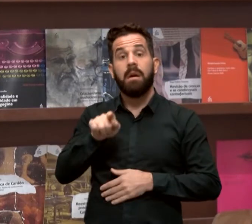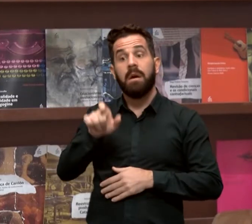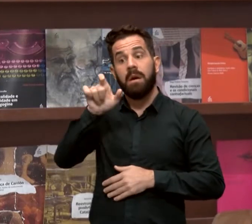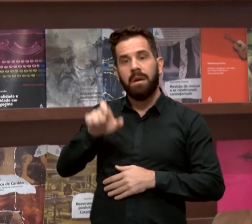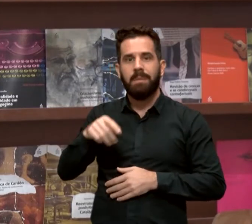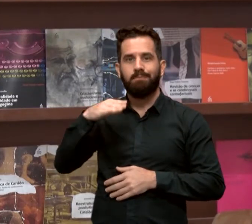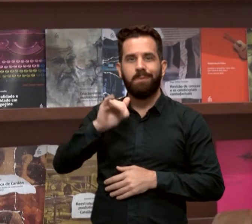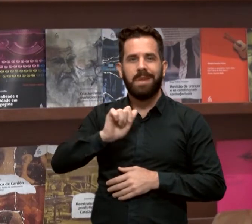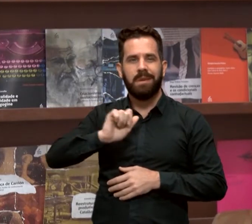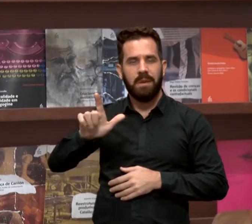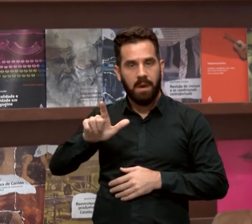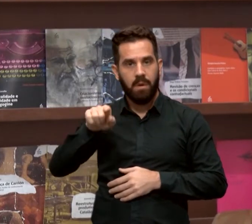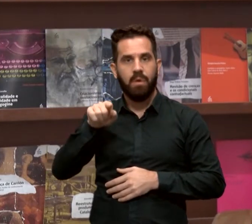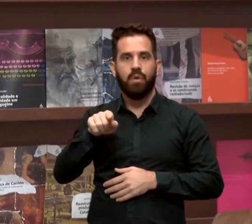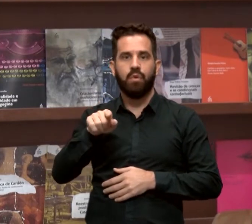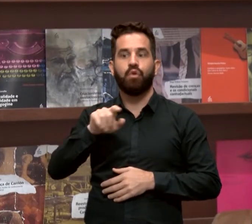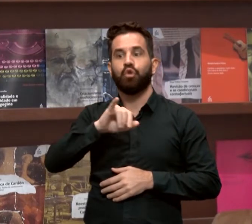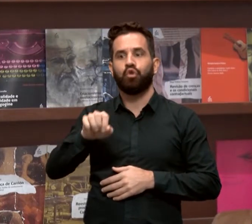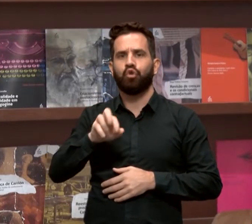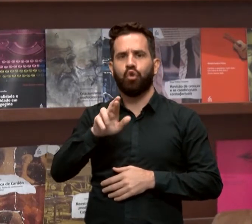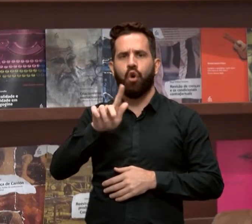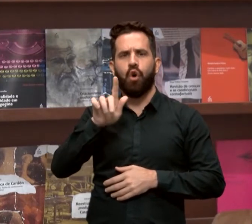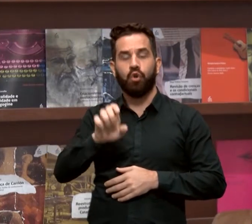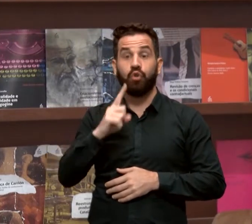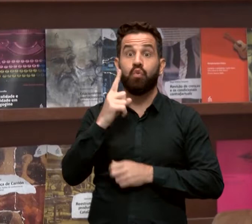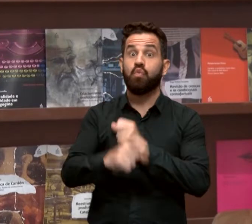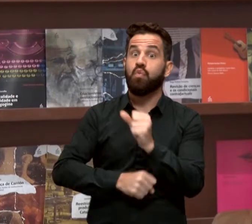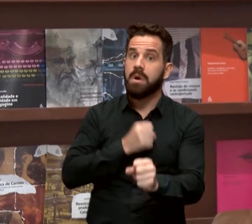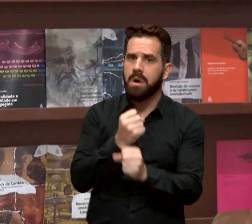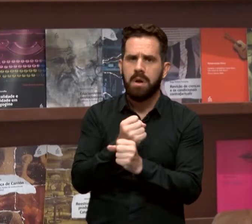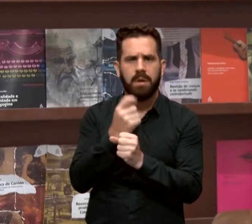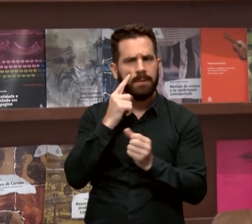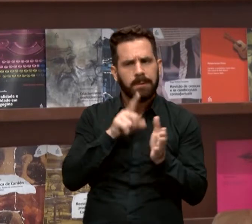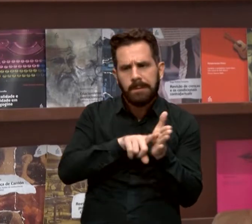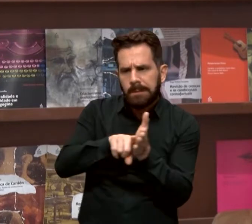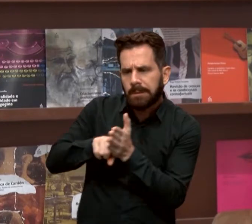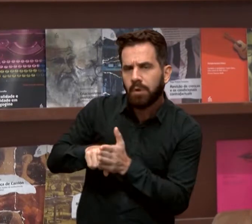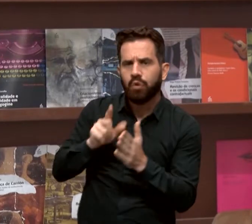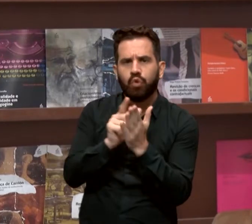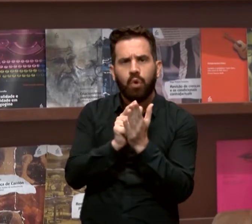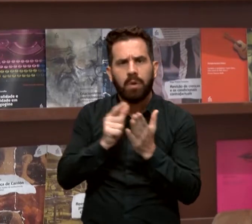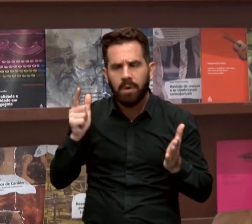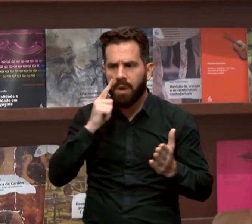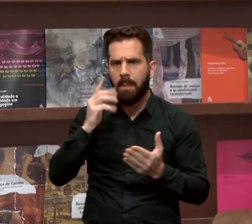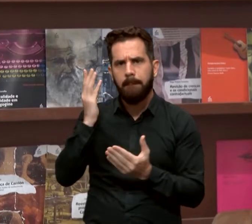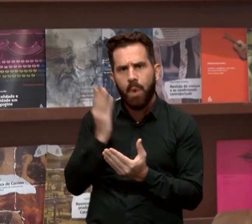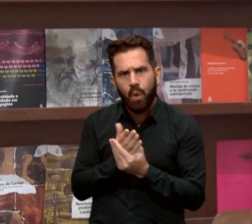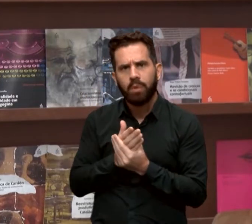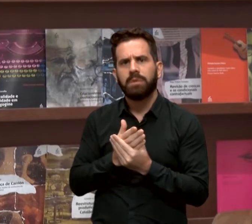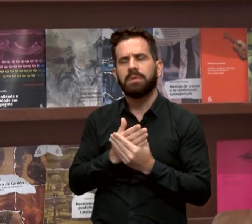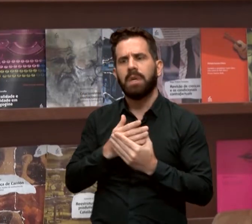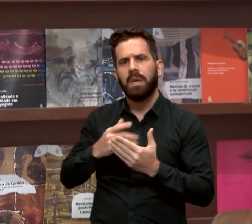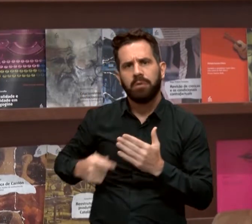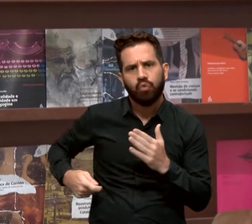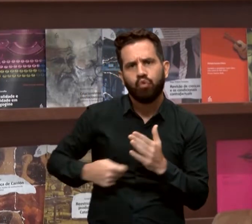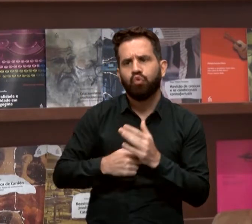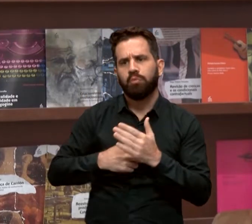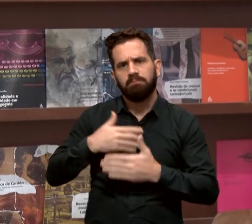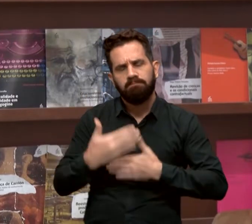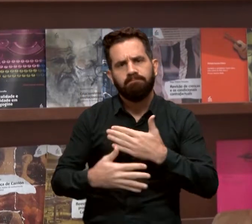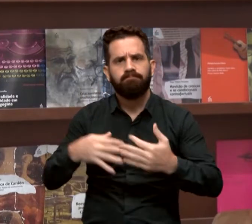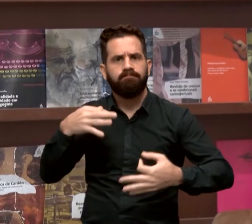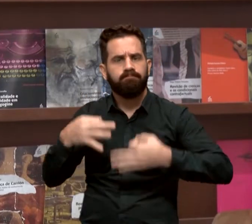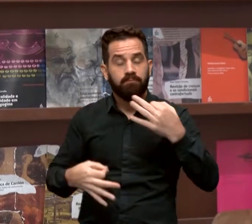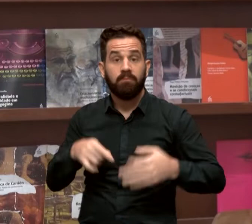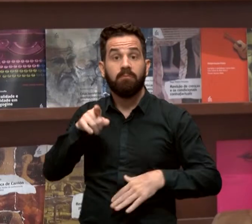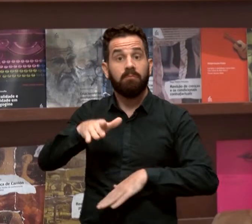durante um ano, pesquisando em jornais, realizando entrevistas e analisando o processo judicial. O escritor testemunha